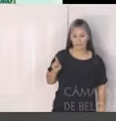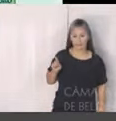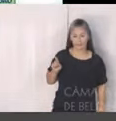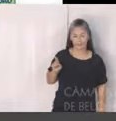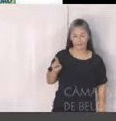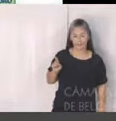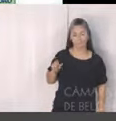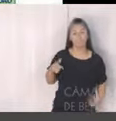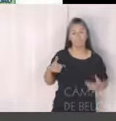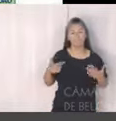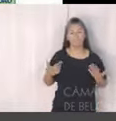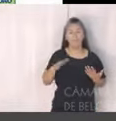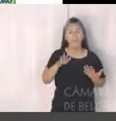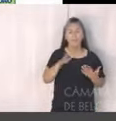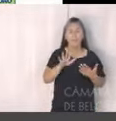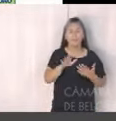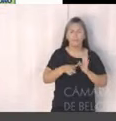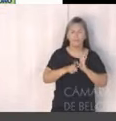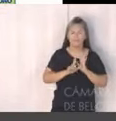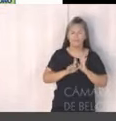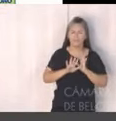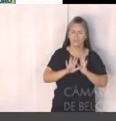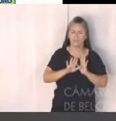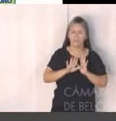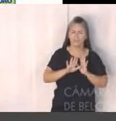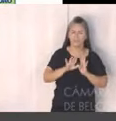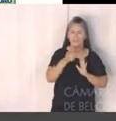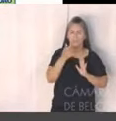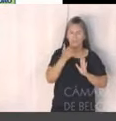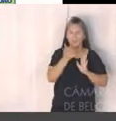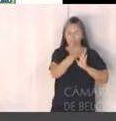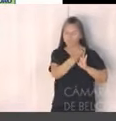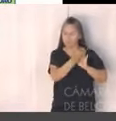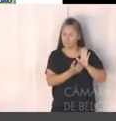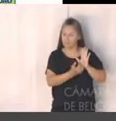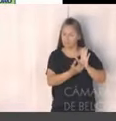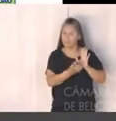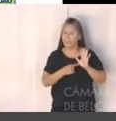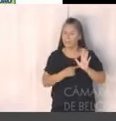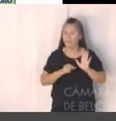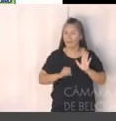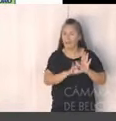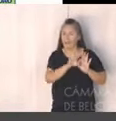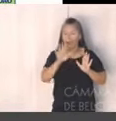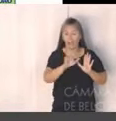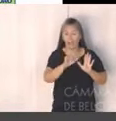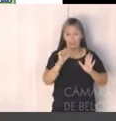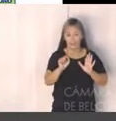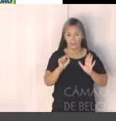Aqui, só para a gente ter um panorama geral, fica claro